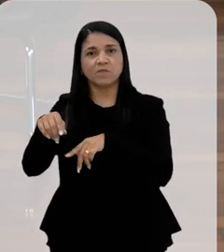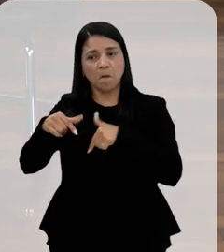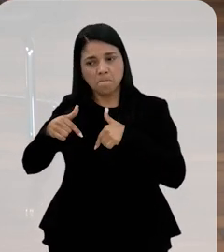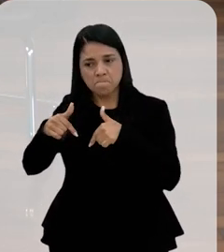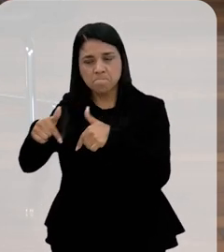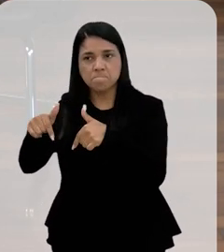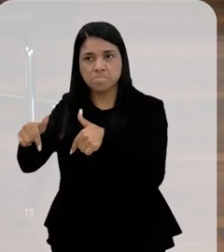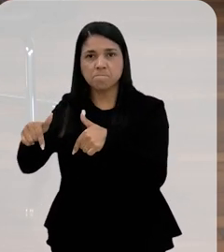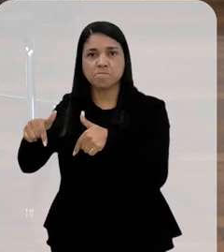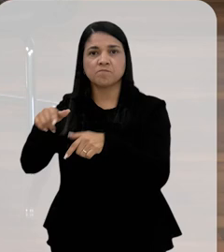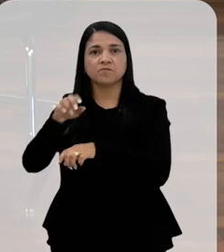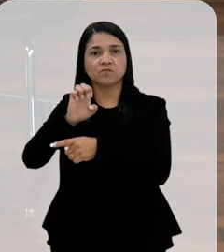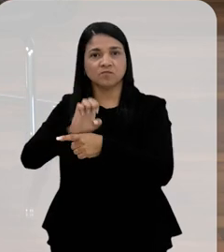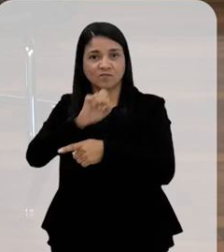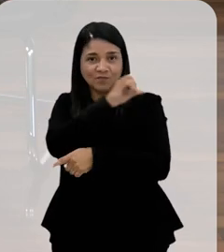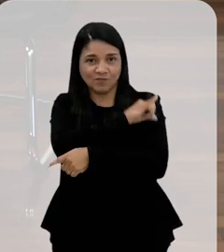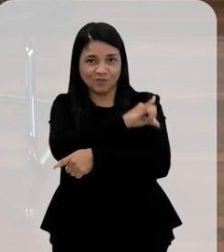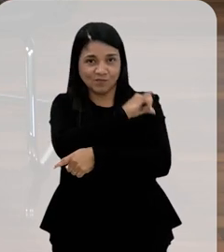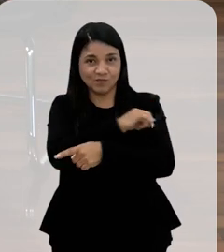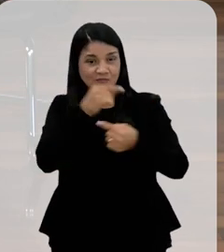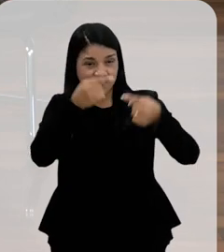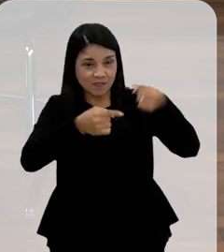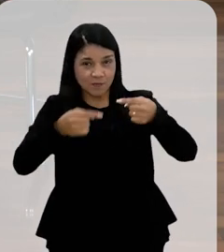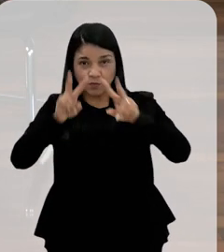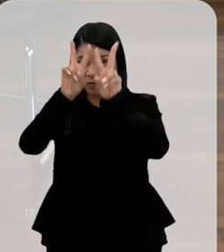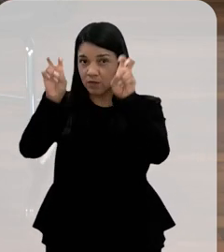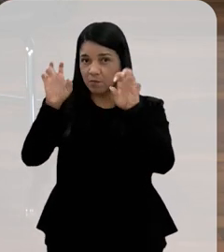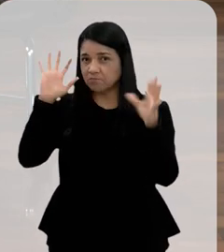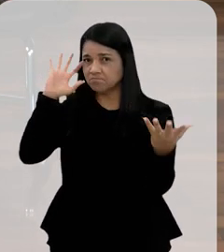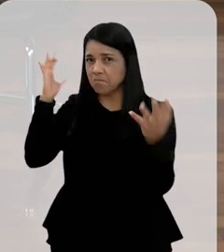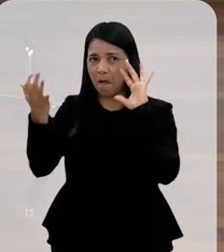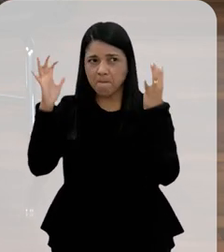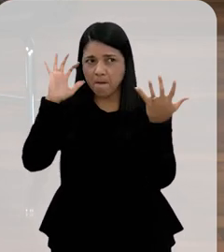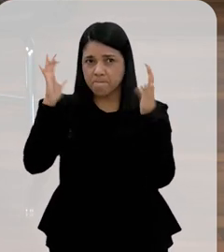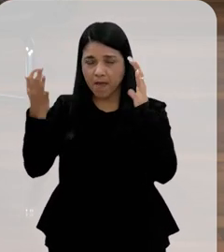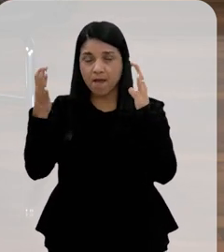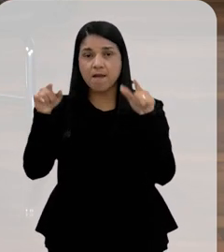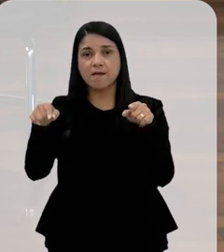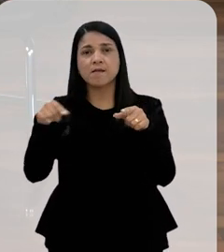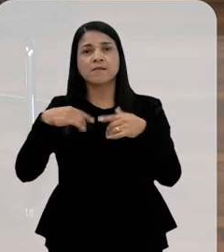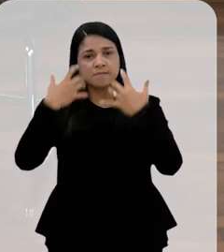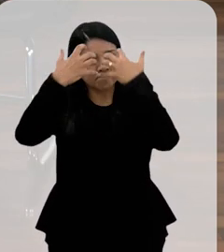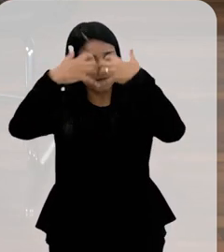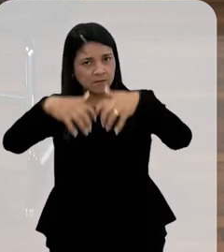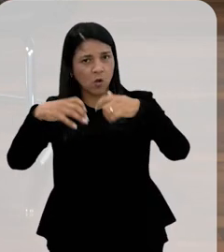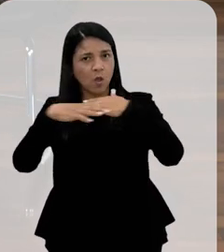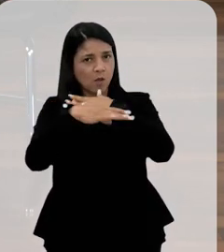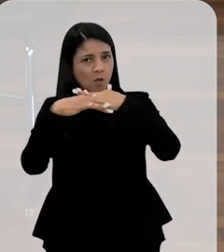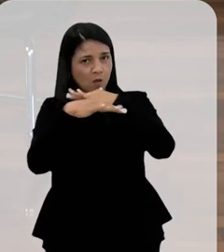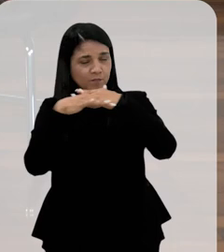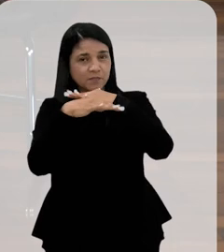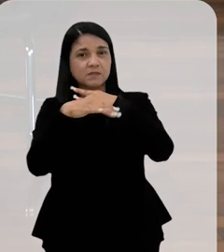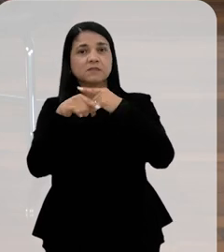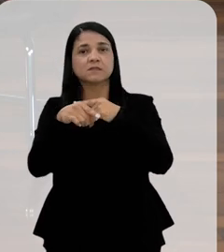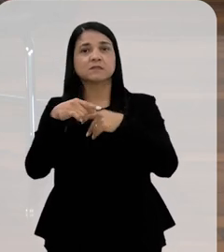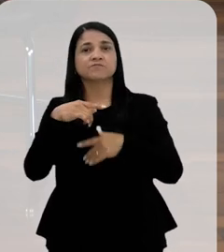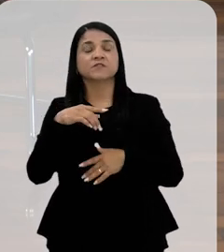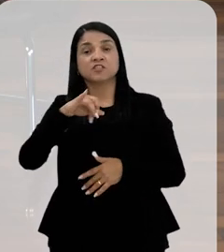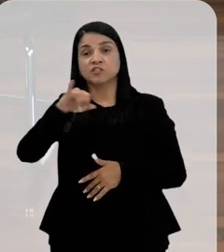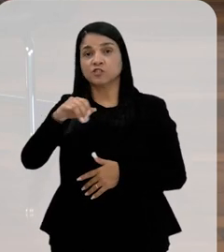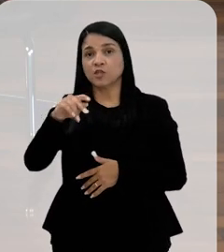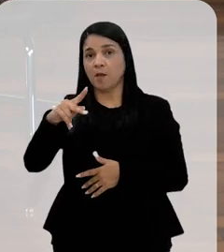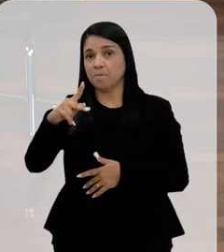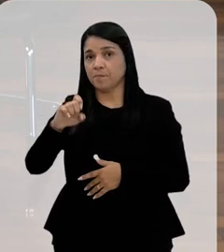missão que passou pelo Rio de Janeiro, debatendo o tema das mudanças climáticas. Cidade como Petrópolis, cidade como